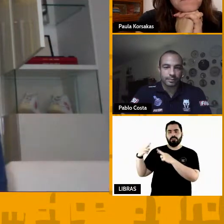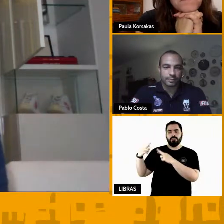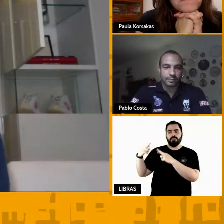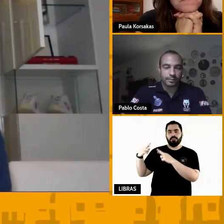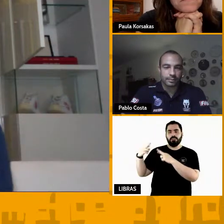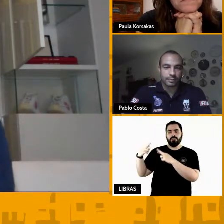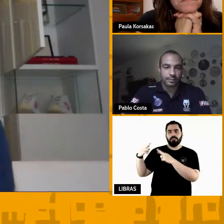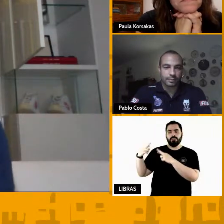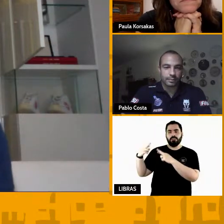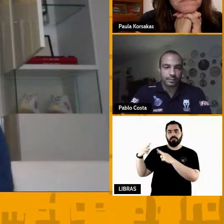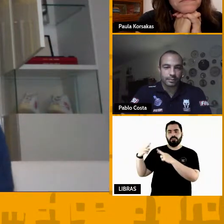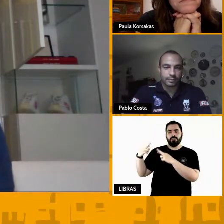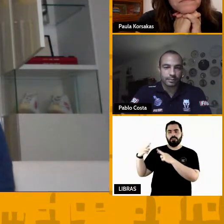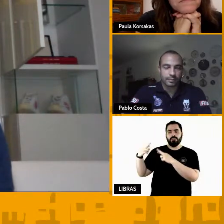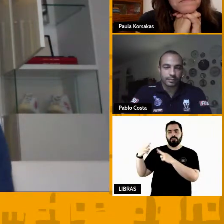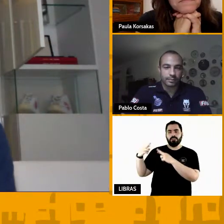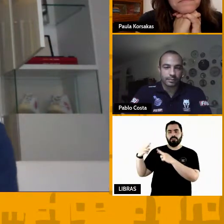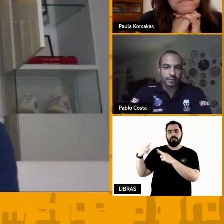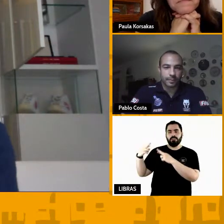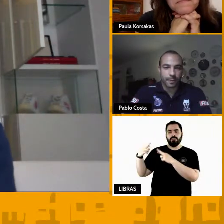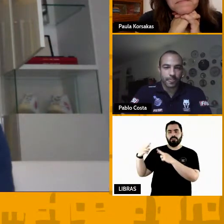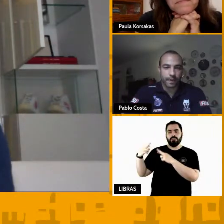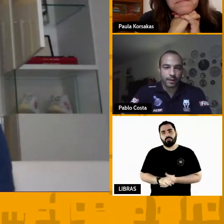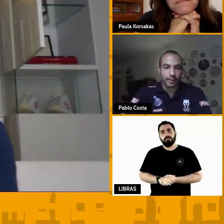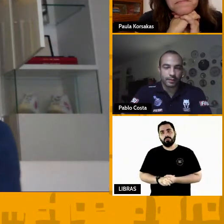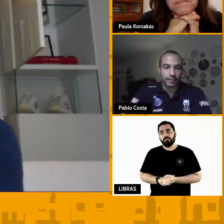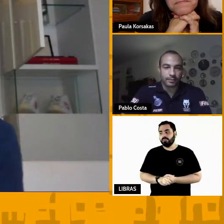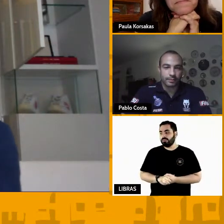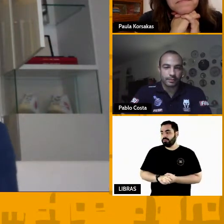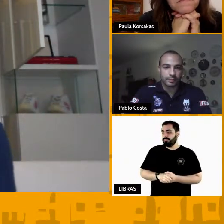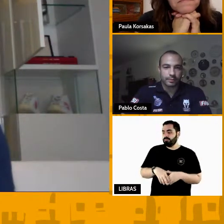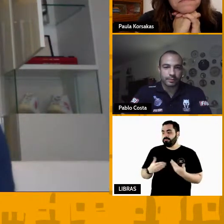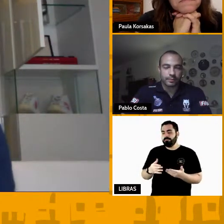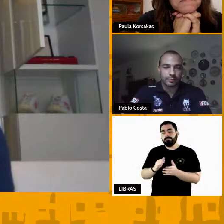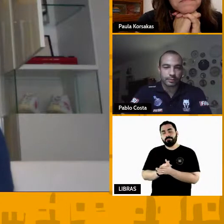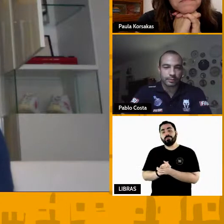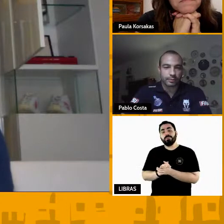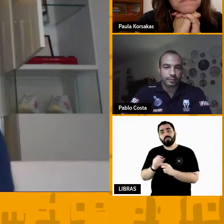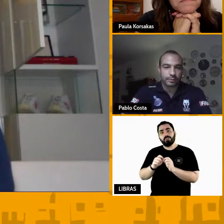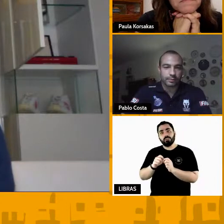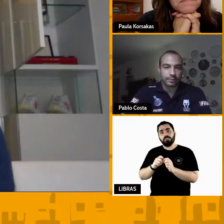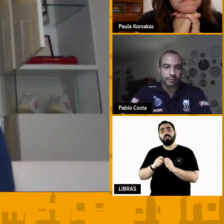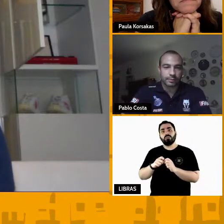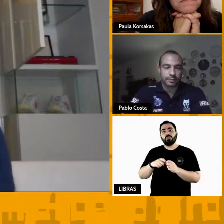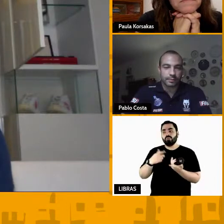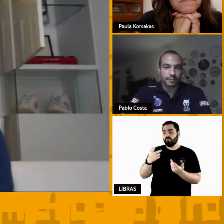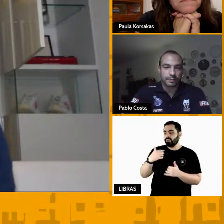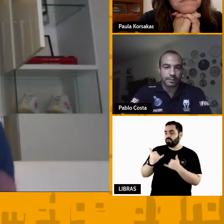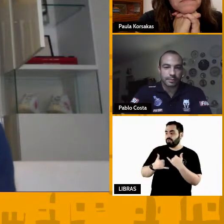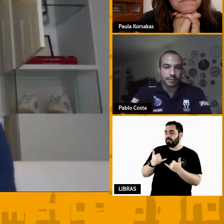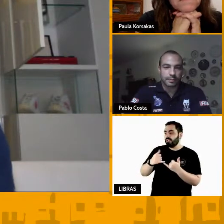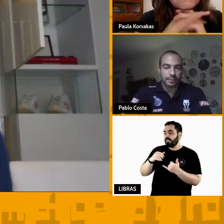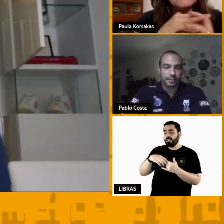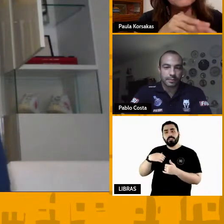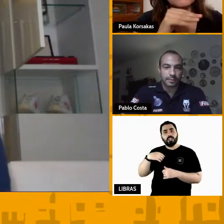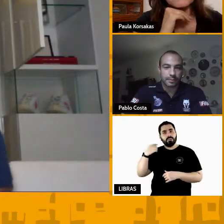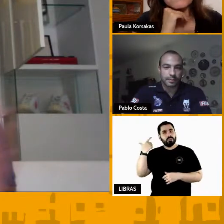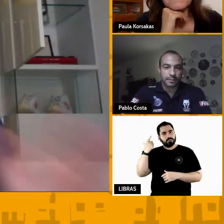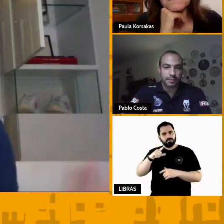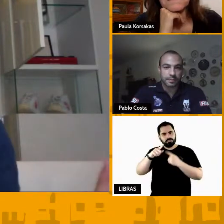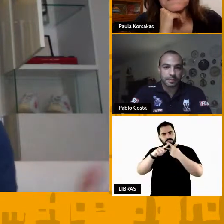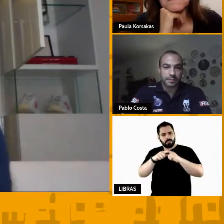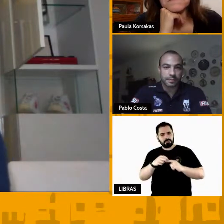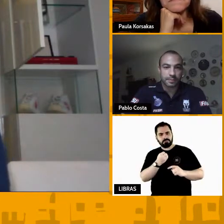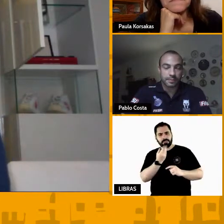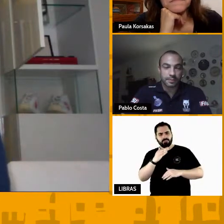fazer um jogo no meu último a gente estava ganhando o jogo de 2 pontos e eu falei se eles tiverem que ganhar o jogo que